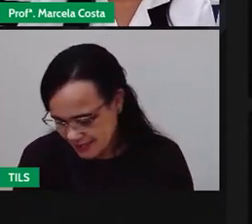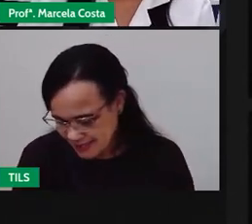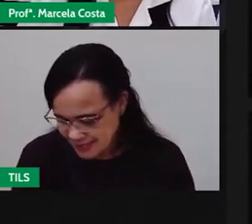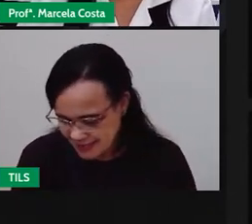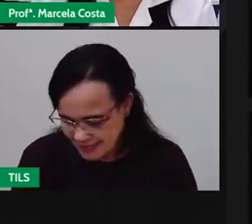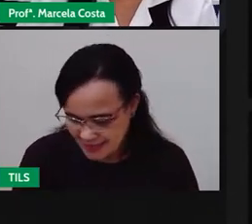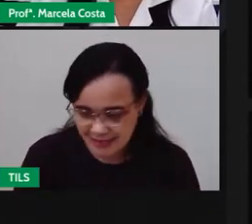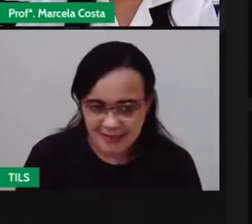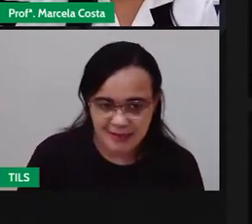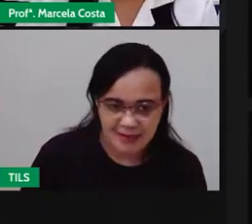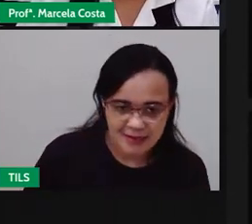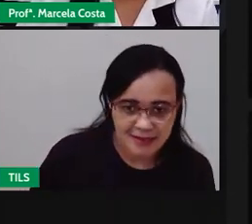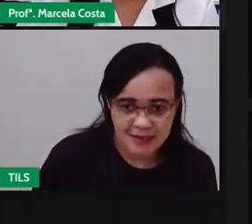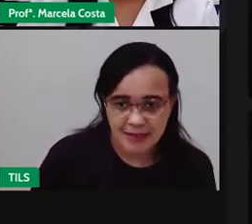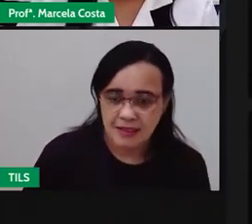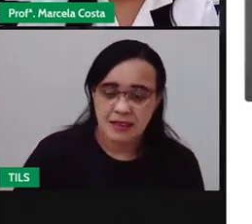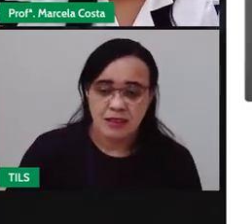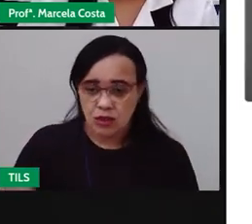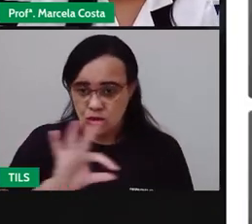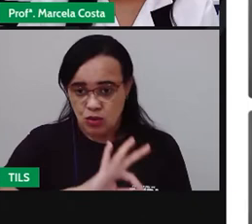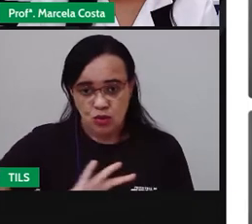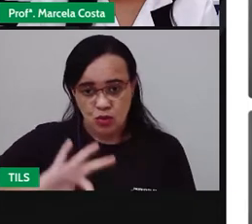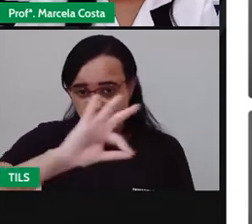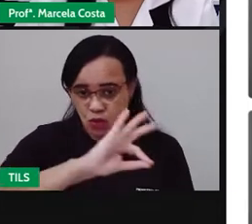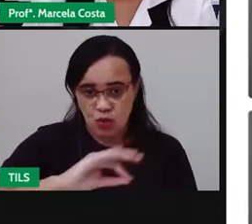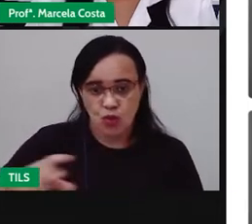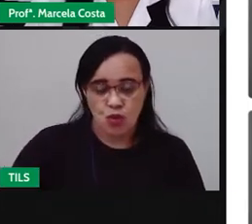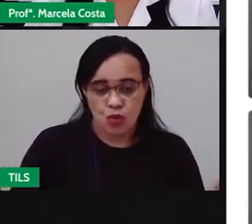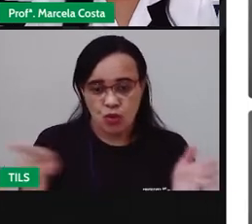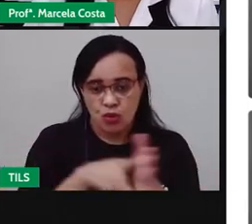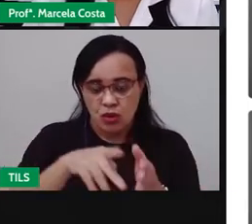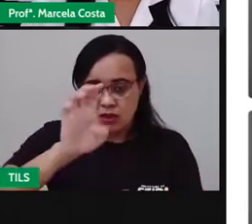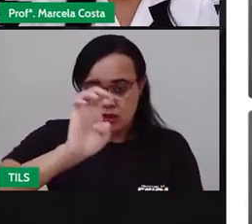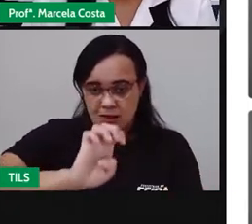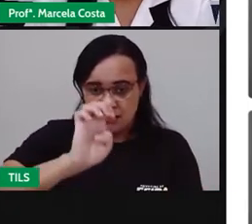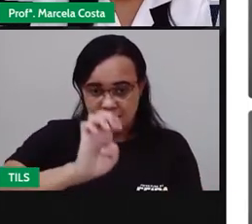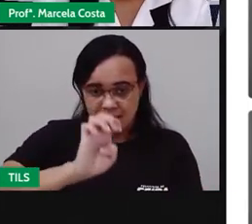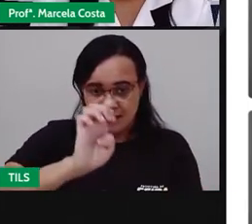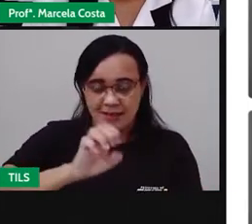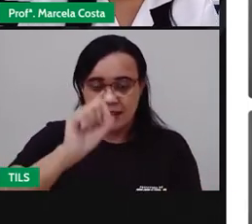Todos os estados da região Nordeste. Então, vamos lá.